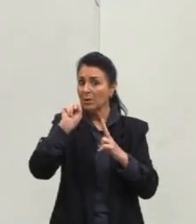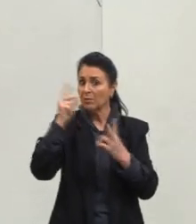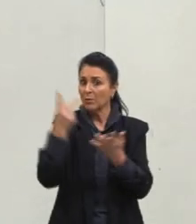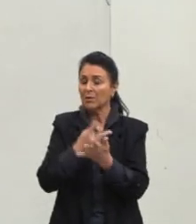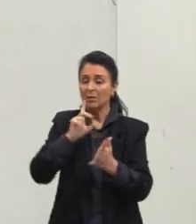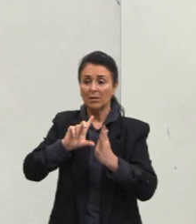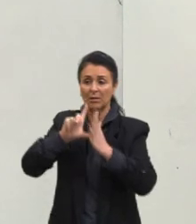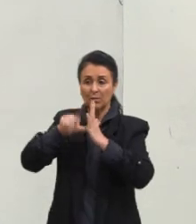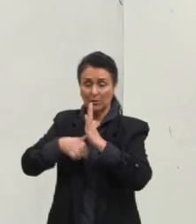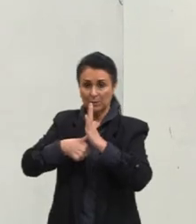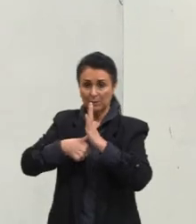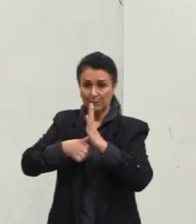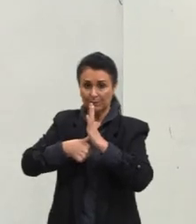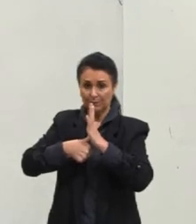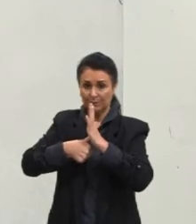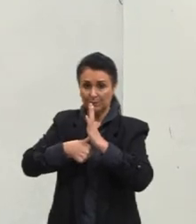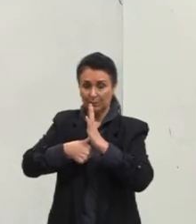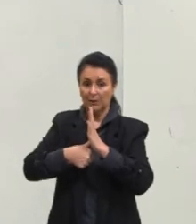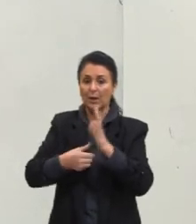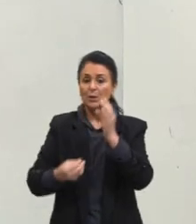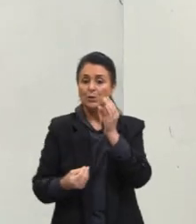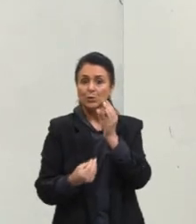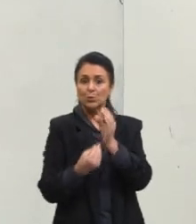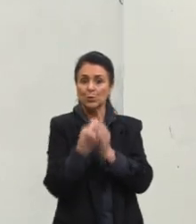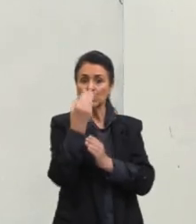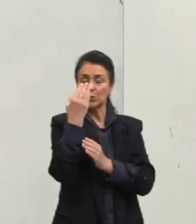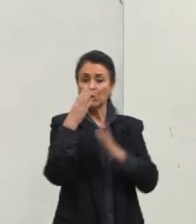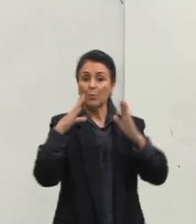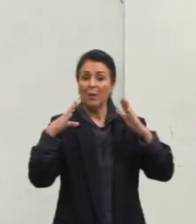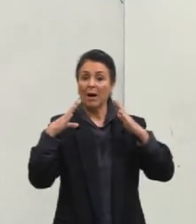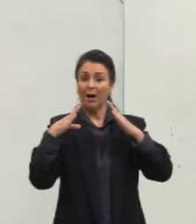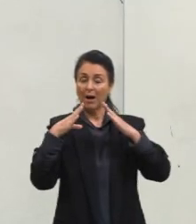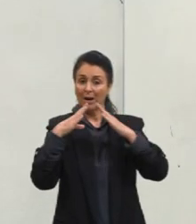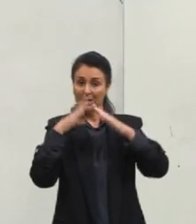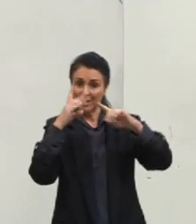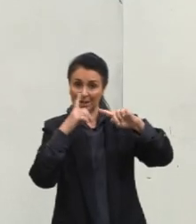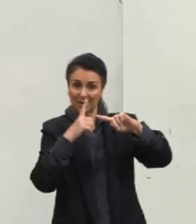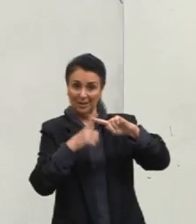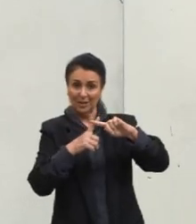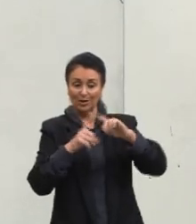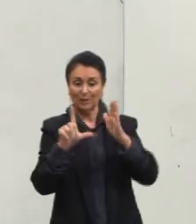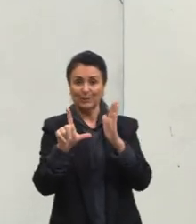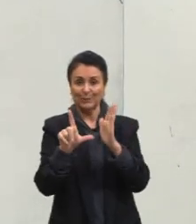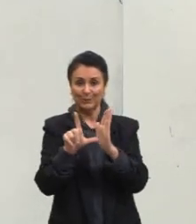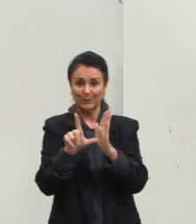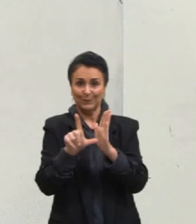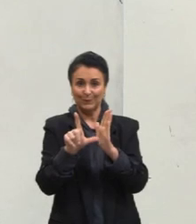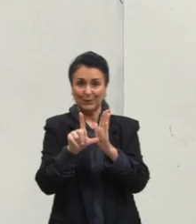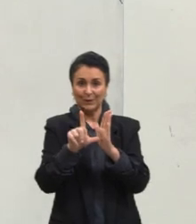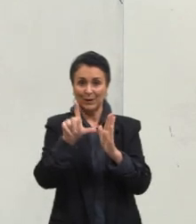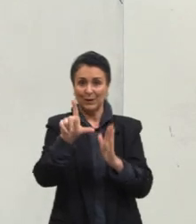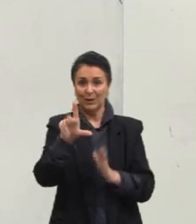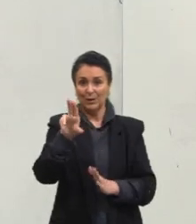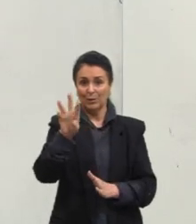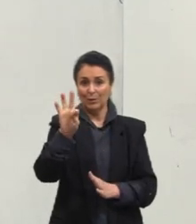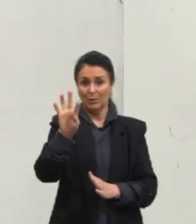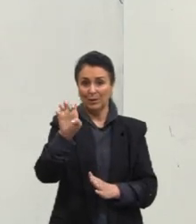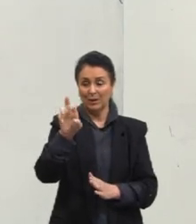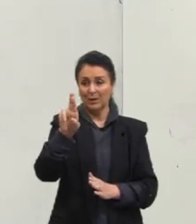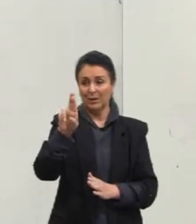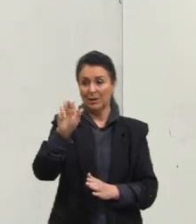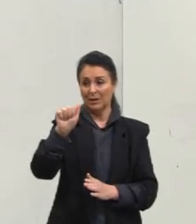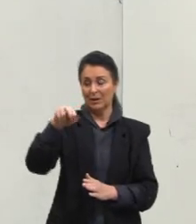surgimento da Igreja Luterana. E a gente tem várias igrejas luteranas aqui no Rio Grande do Sul, não é mesmo? Então,